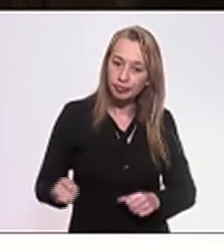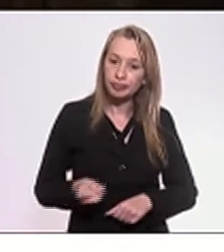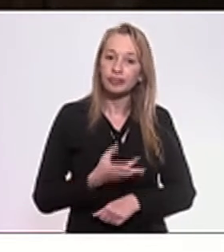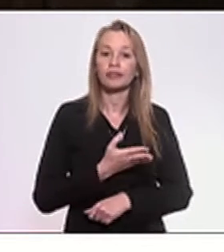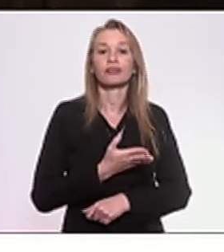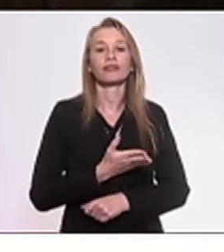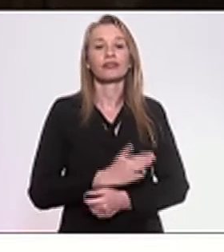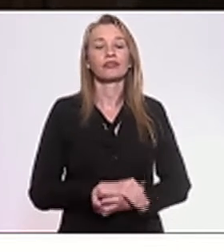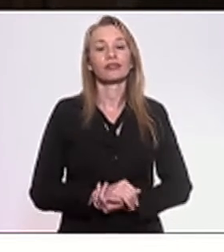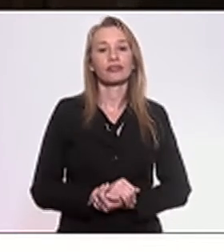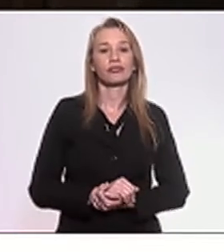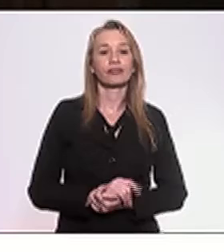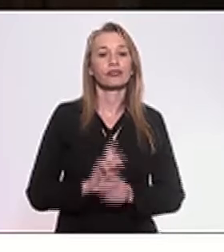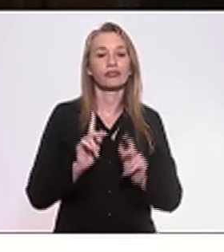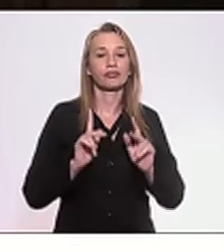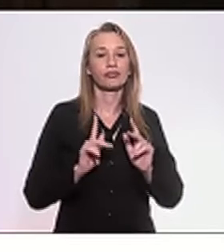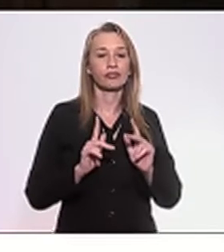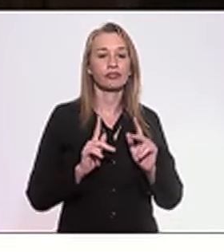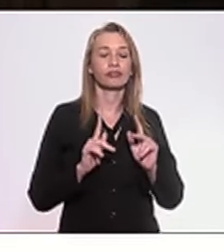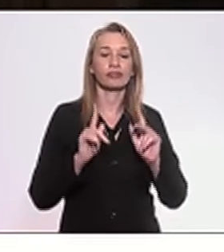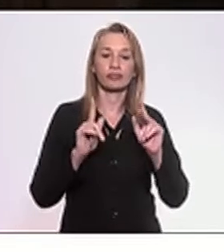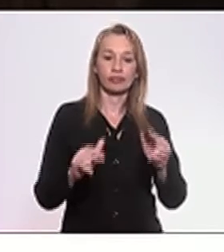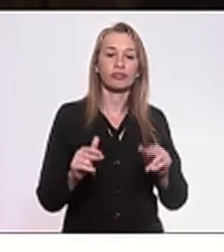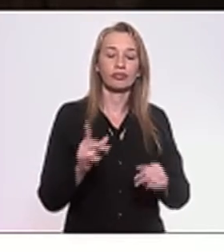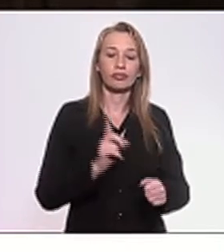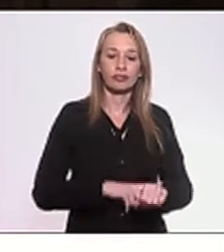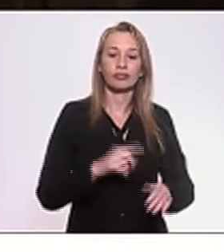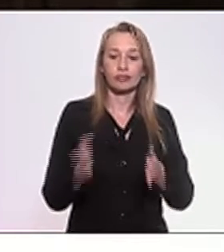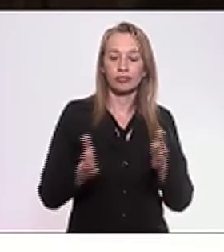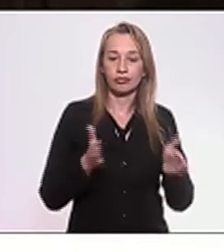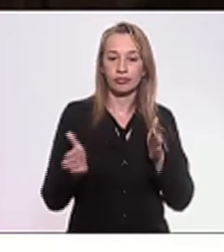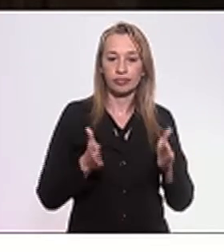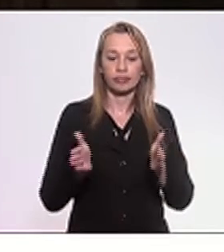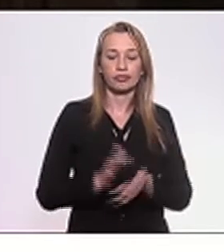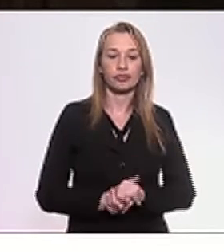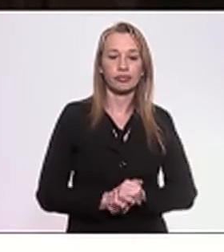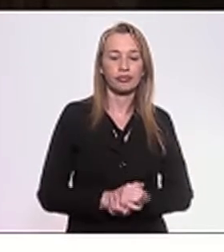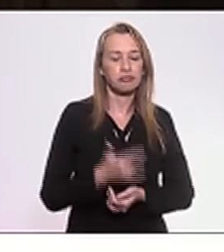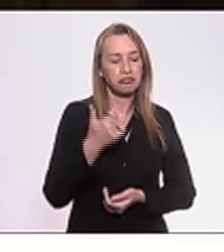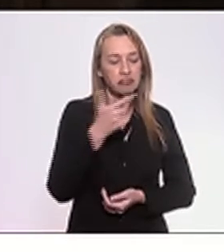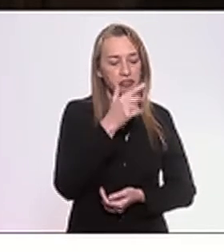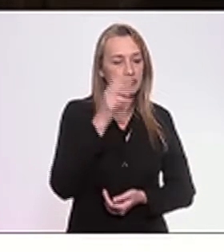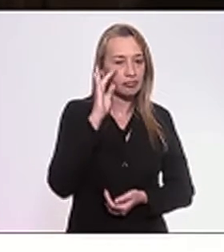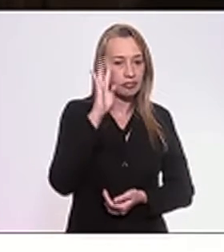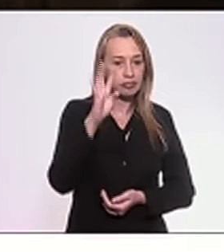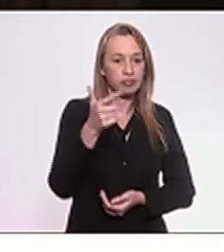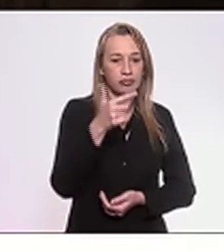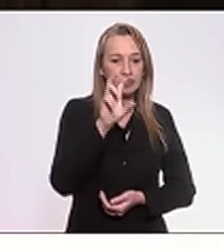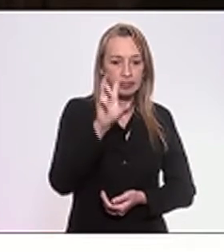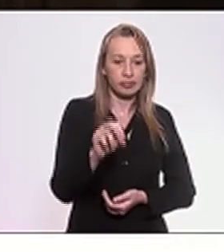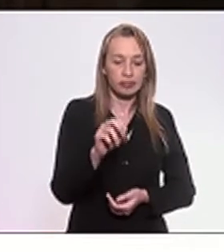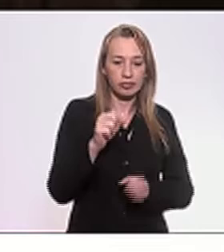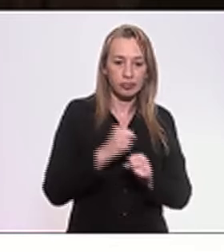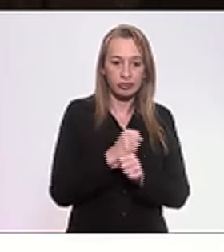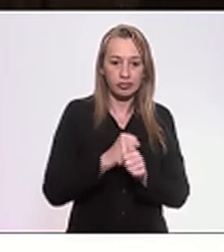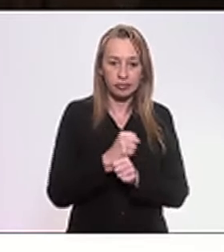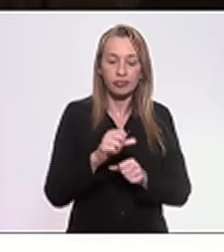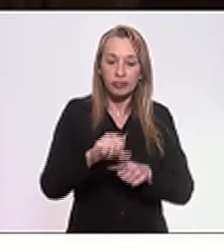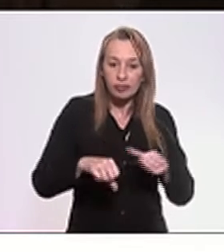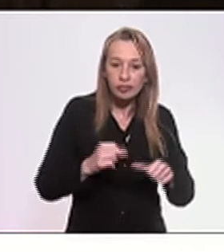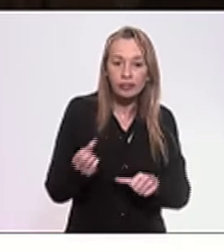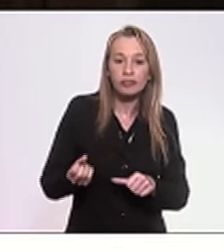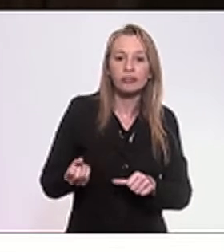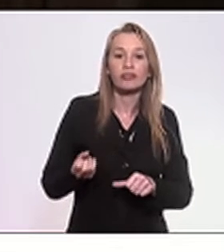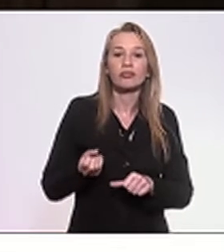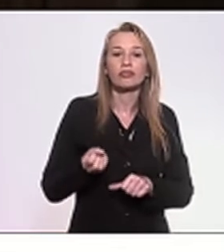por igual prazo. Imagine uma concessão de 50 anos renovada